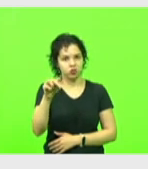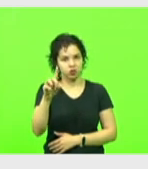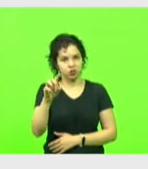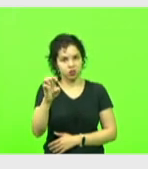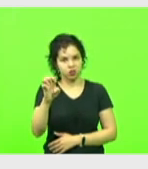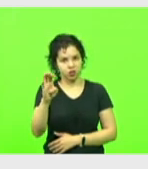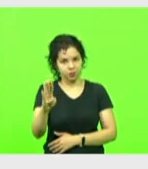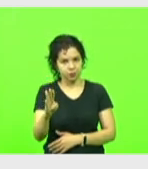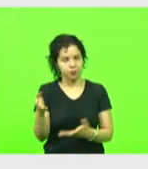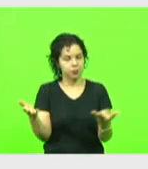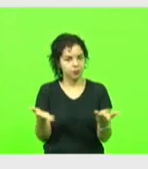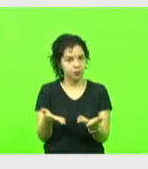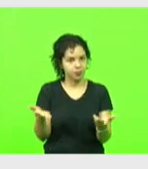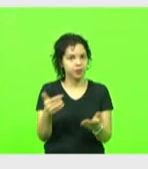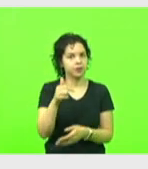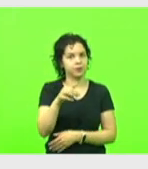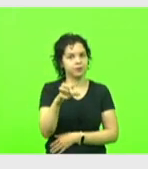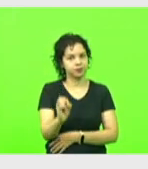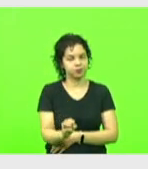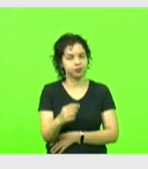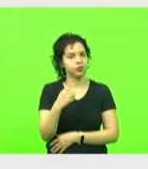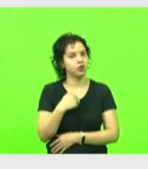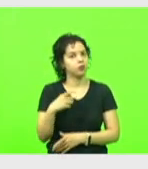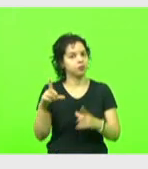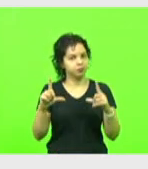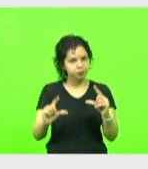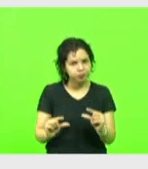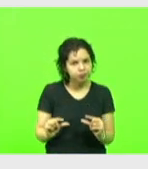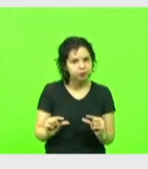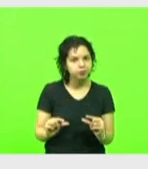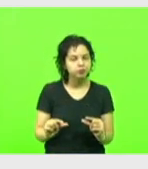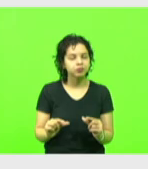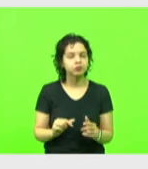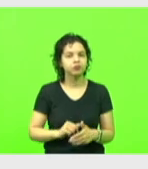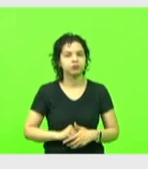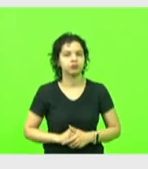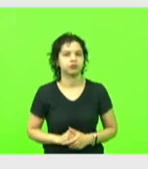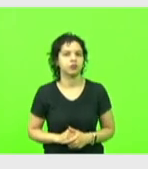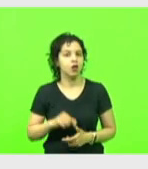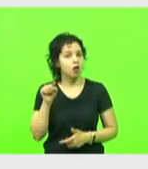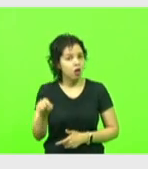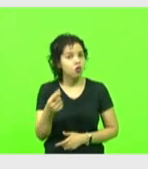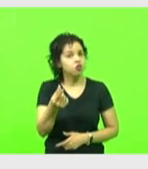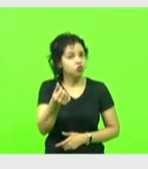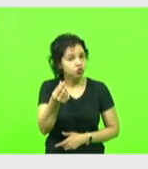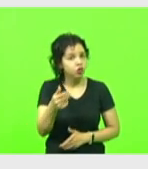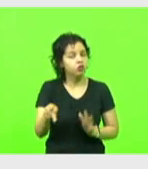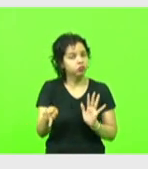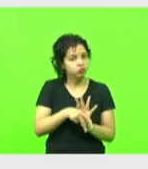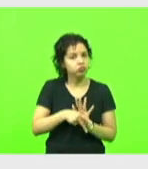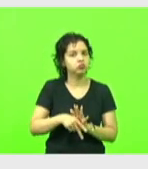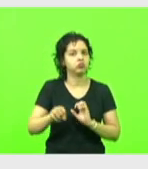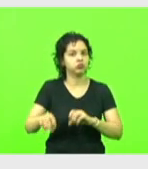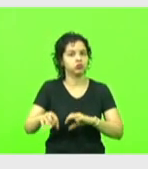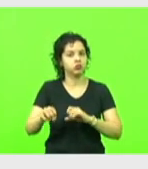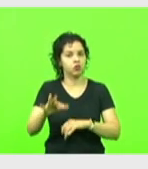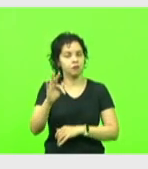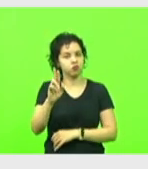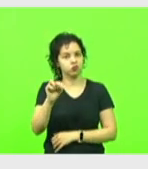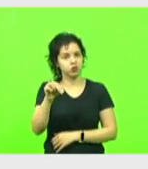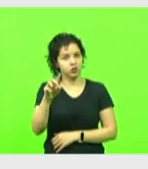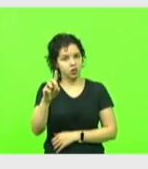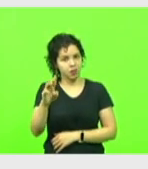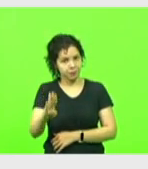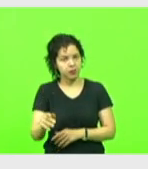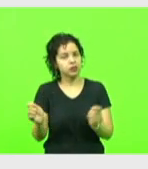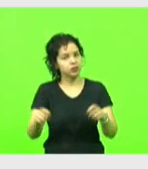que é 70, eu vou ficar com menos, então? Aqui está o dinheiro da educação, Fundeb. Dá para investir